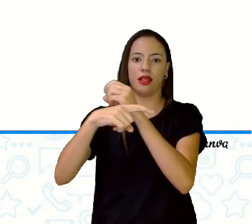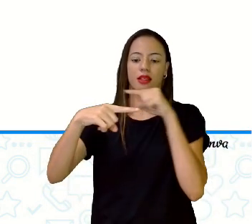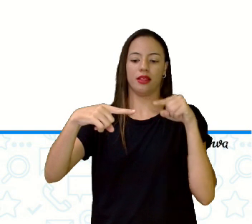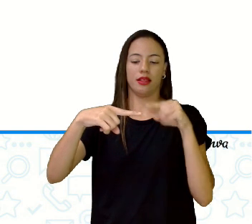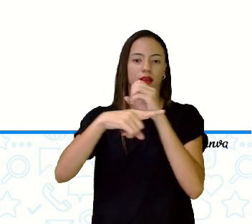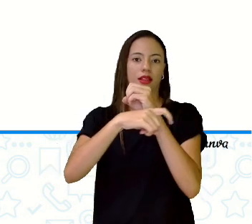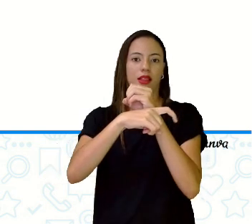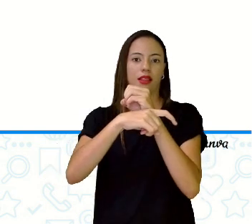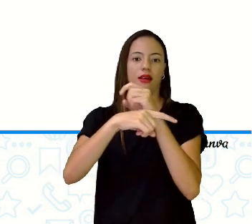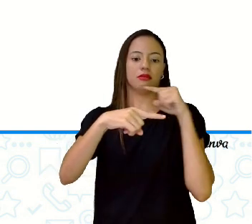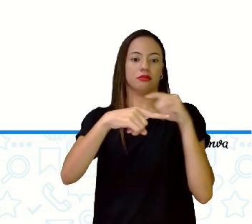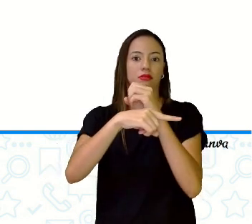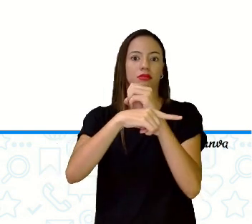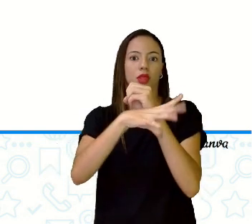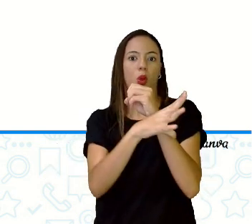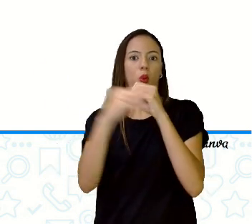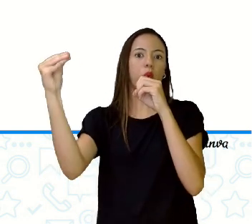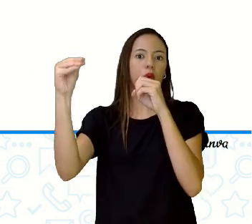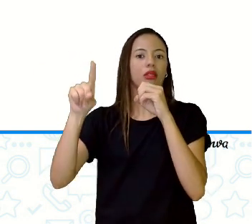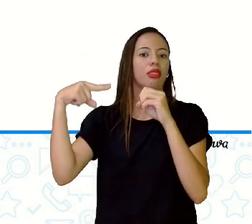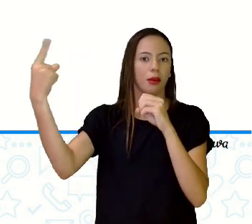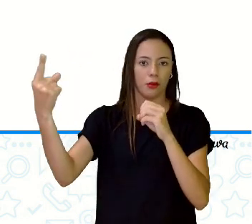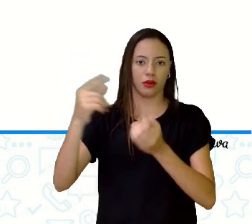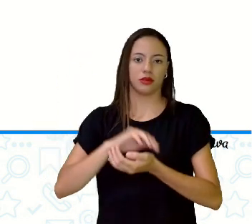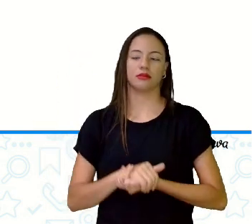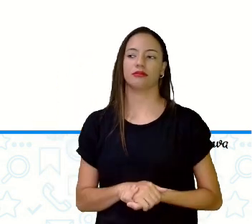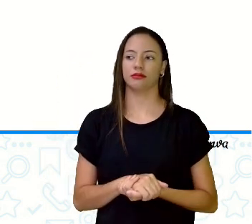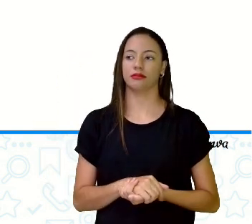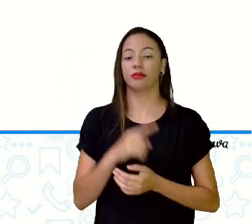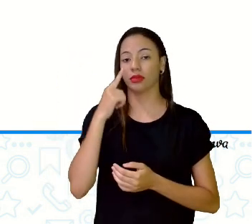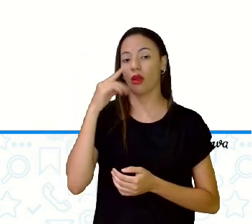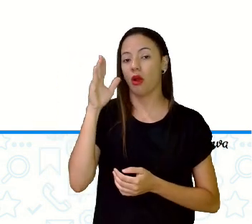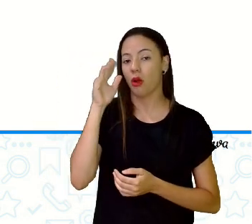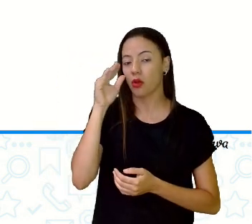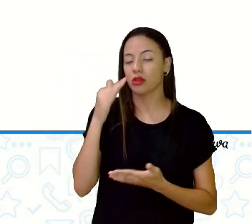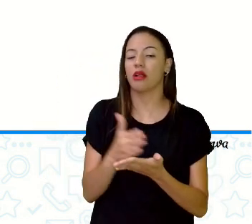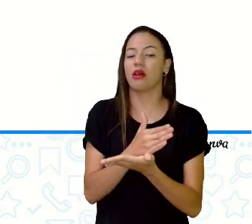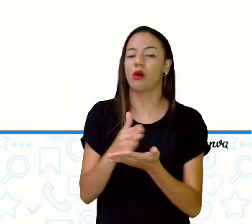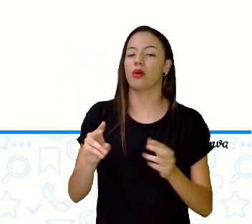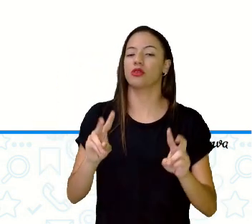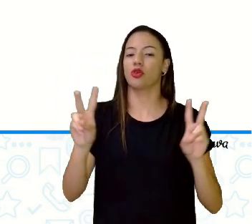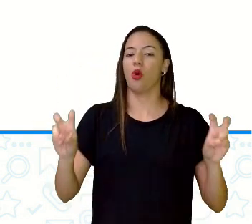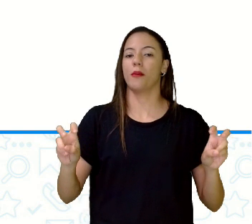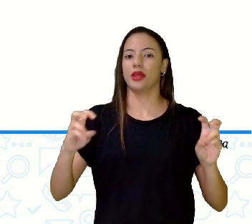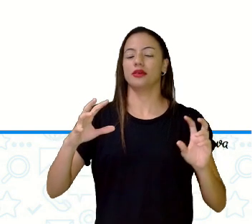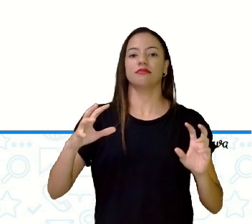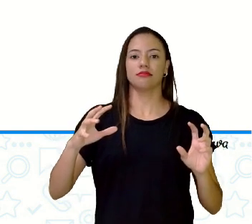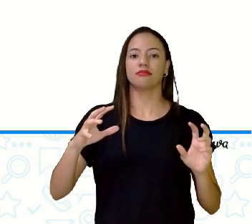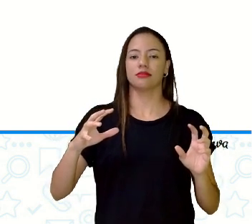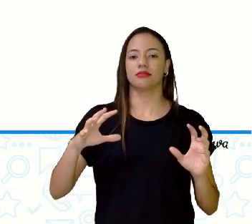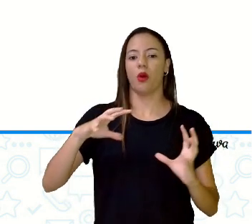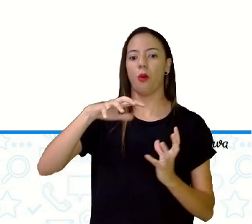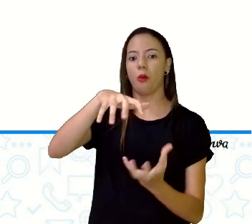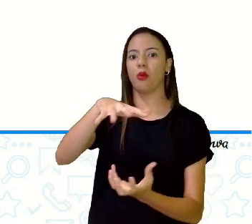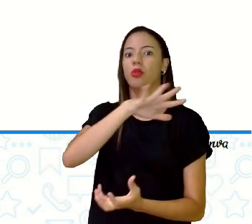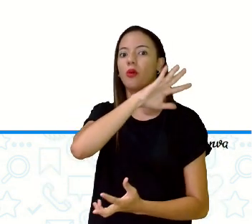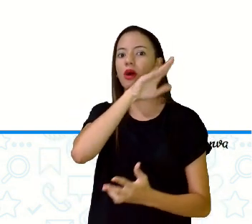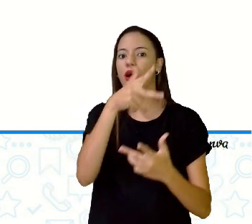e cá. Curiosidade sobre o mundo animal. Vê só.